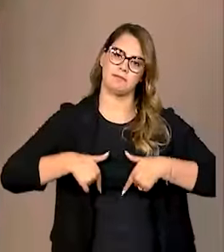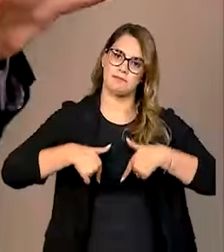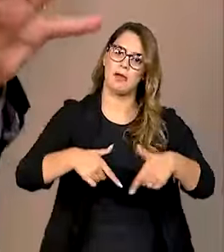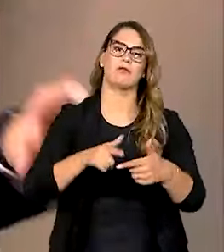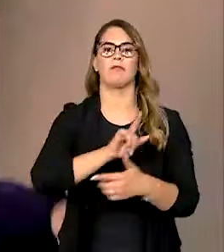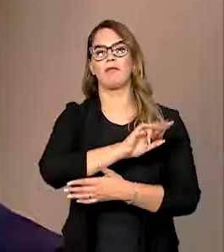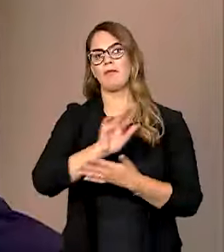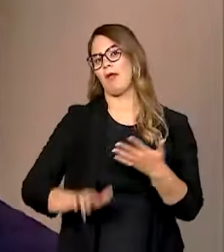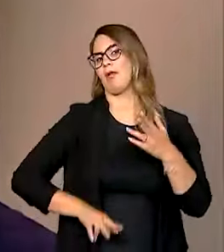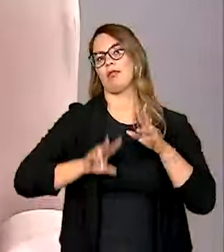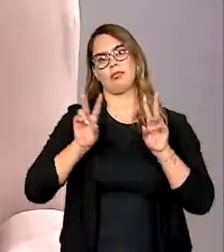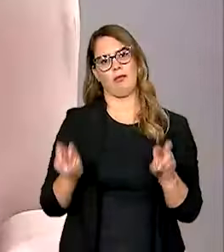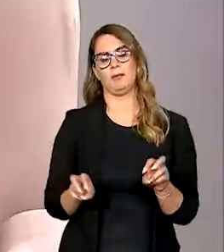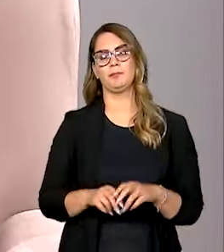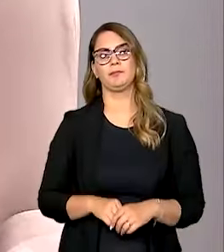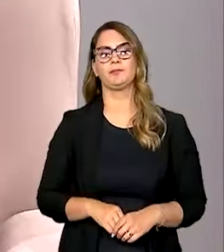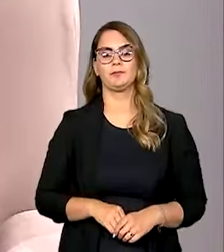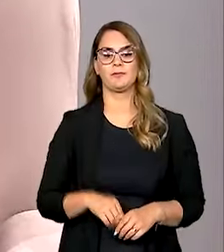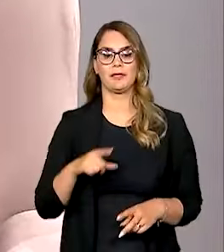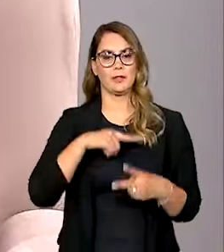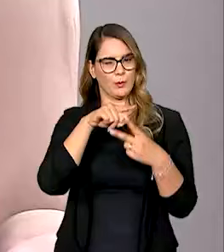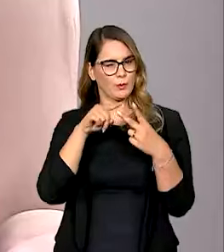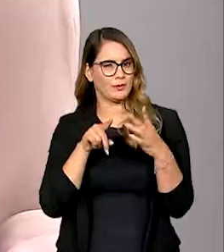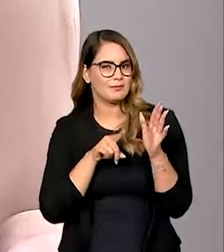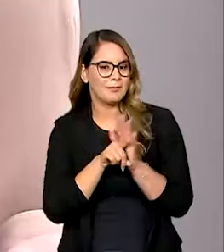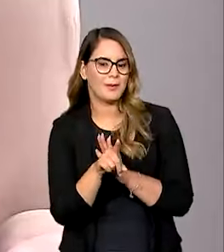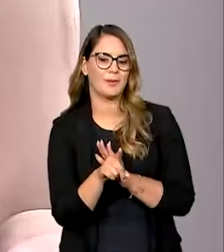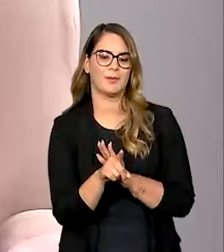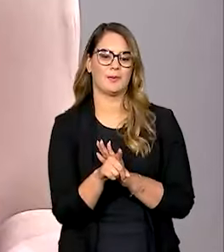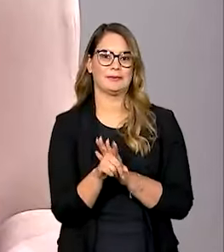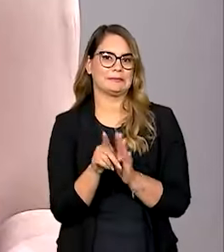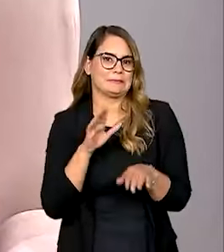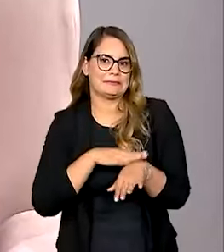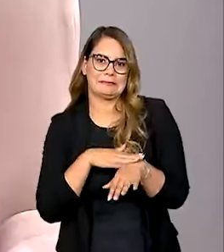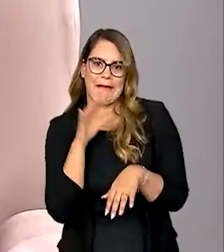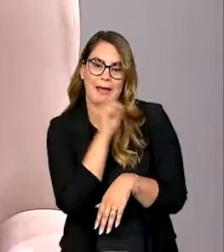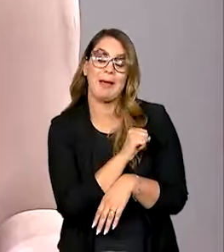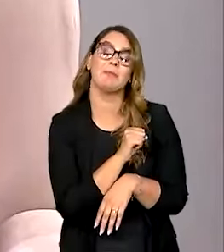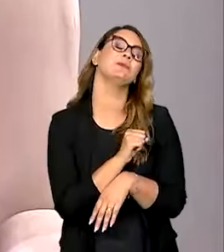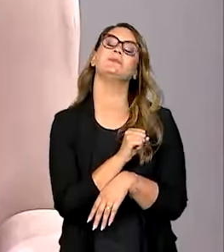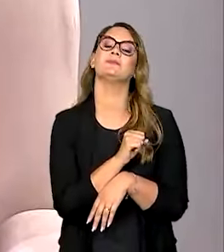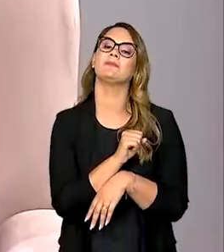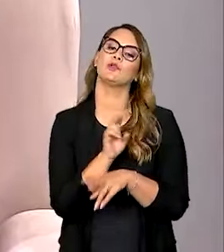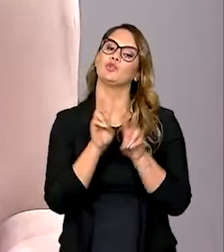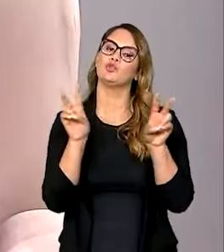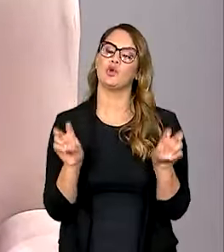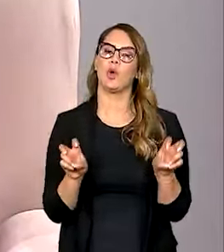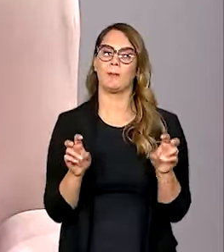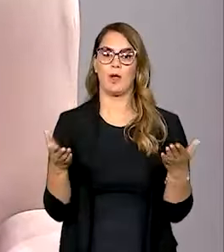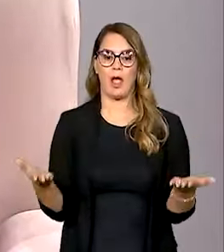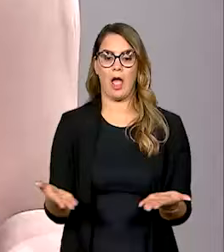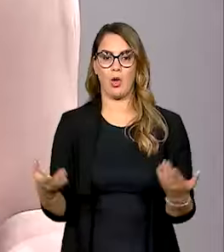em vários temas. Só tem duas questões, já que a gente tem um tempo curto aqui, em relação ao